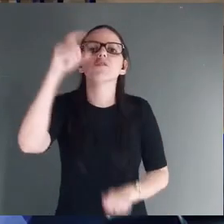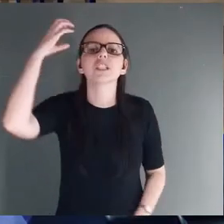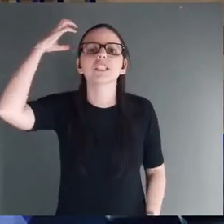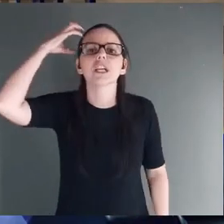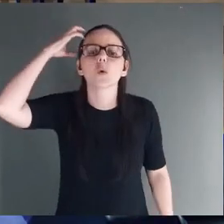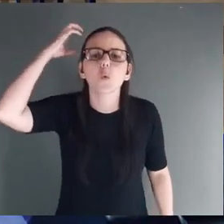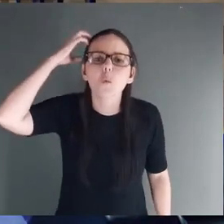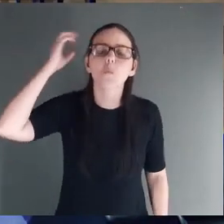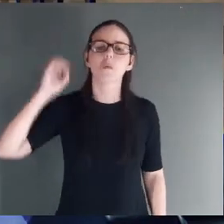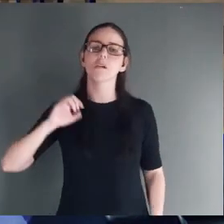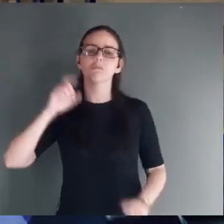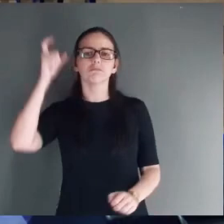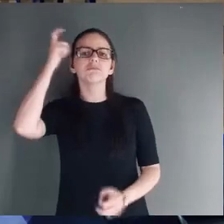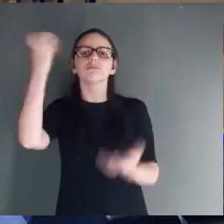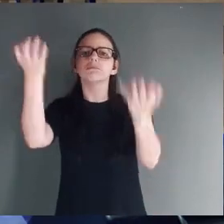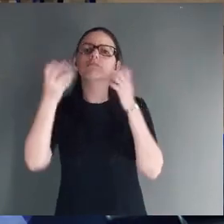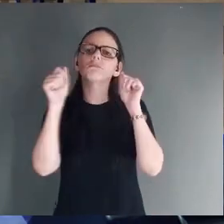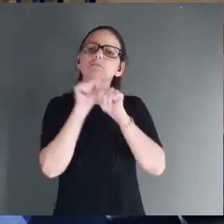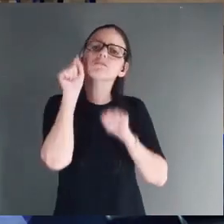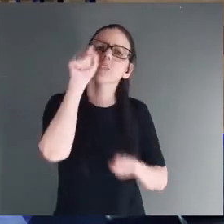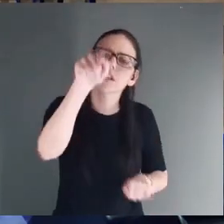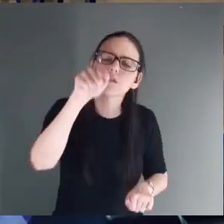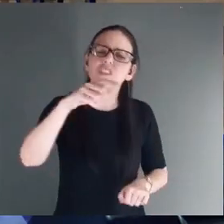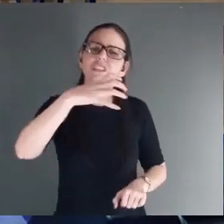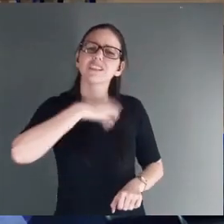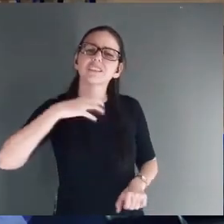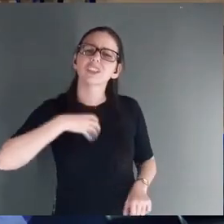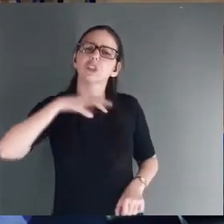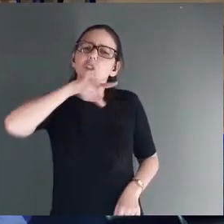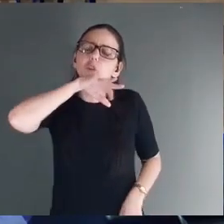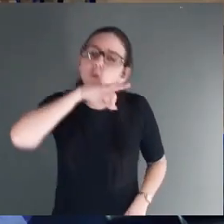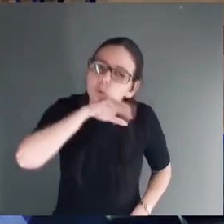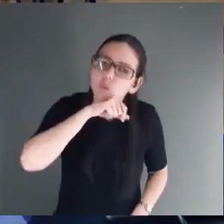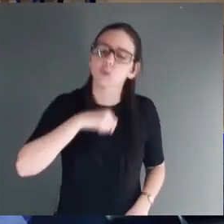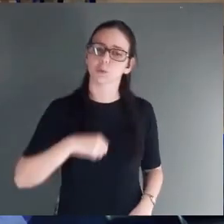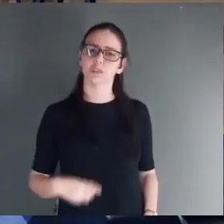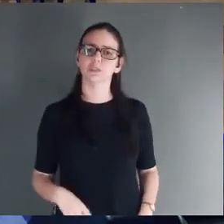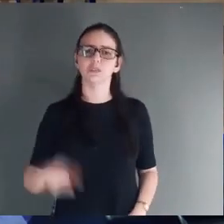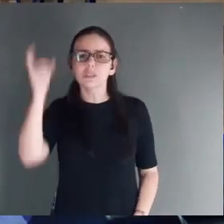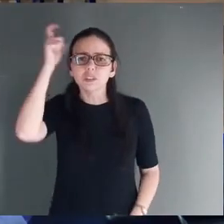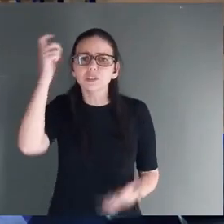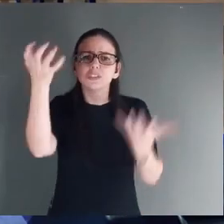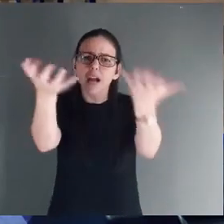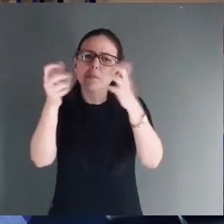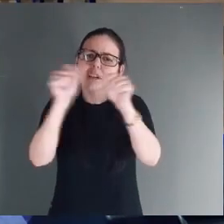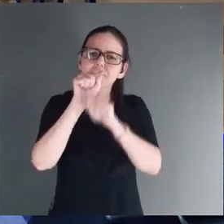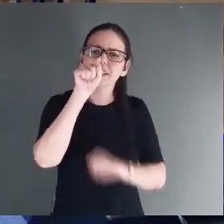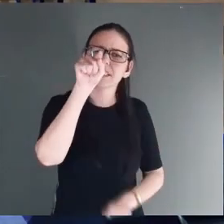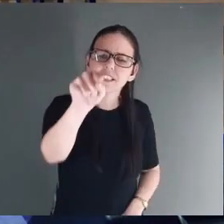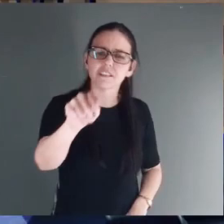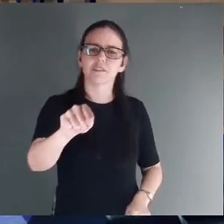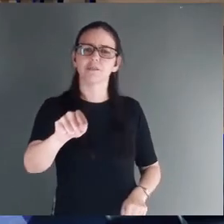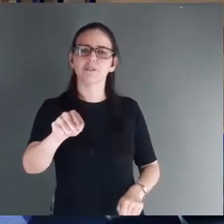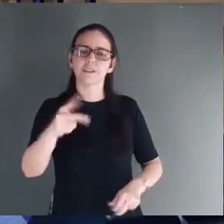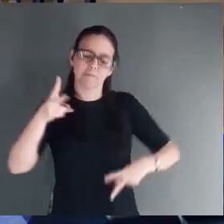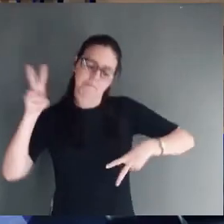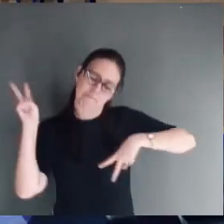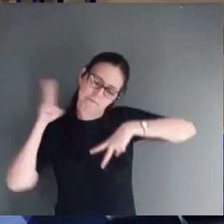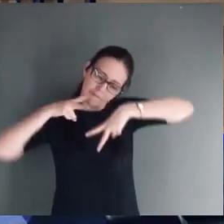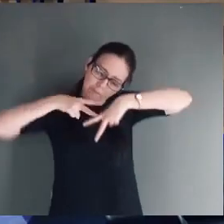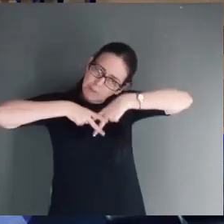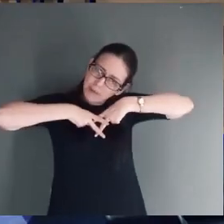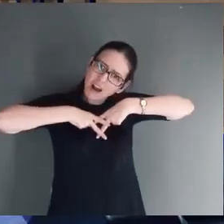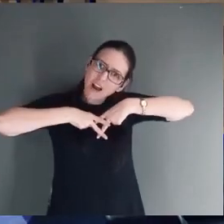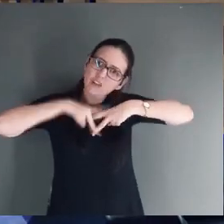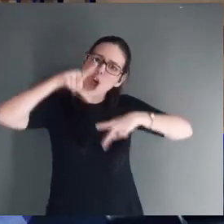manter você. No ambiente. Da sua disfunção. O diabo quer manter você. Sabe. Refém das suas más